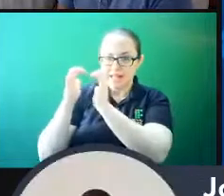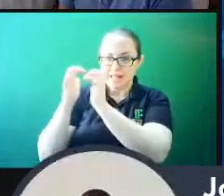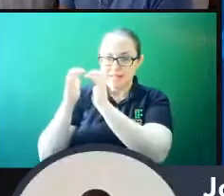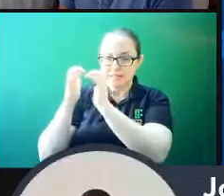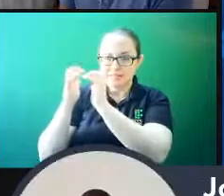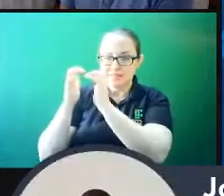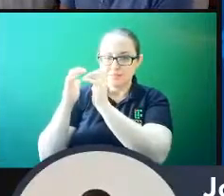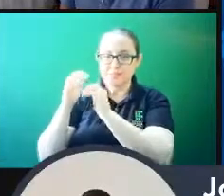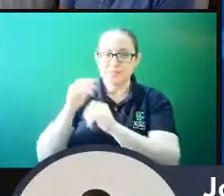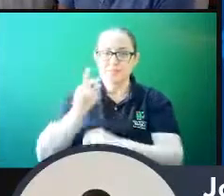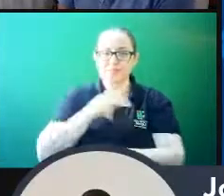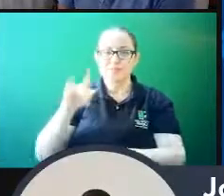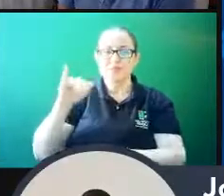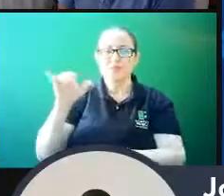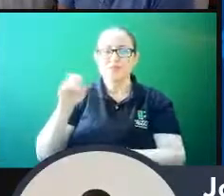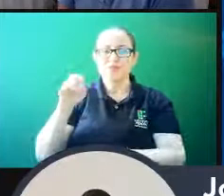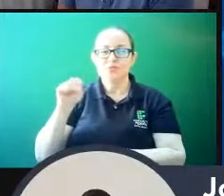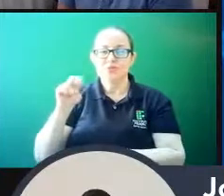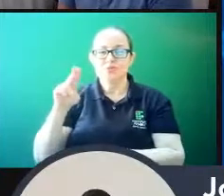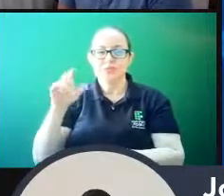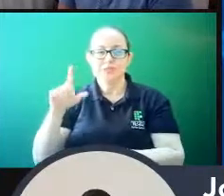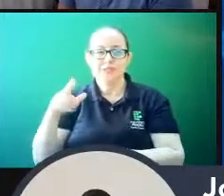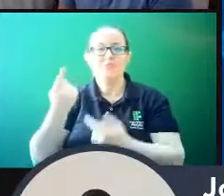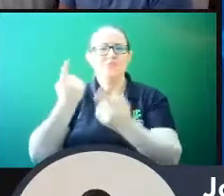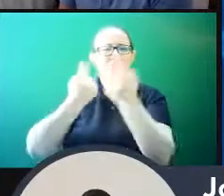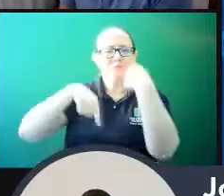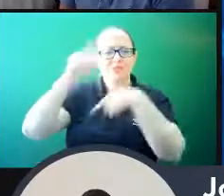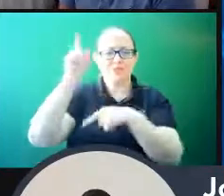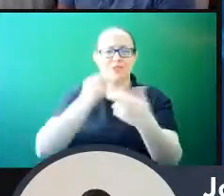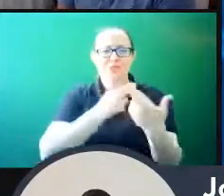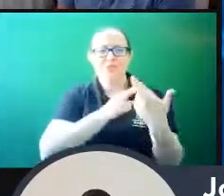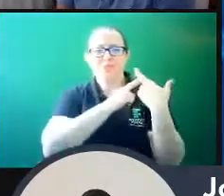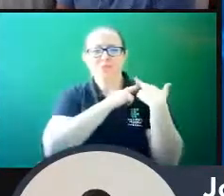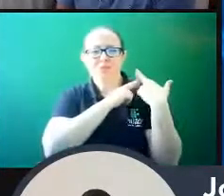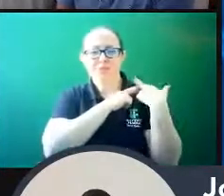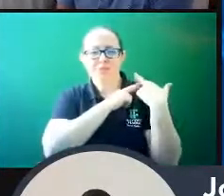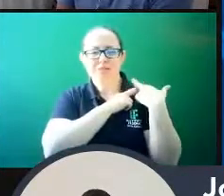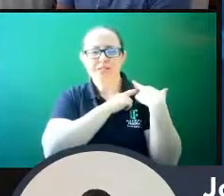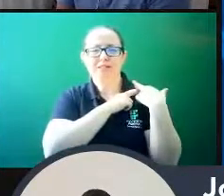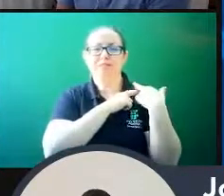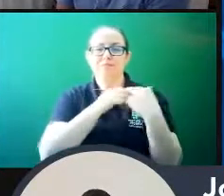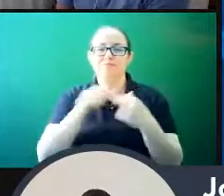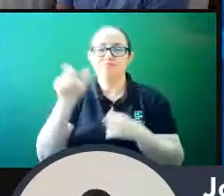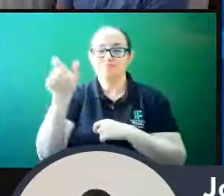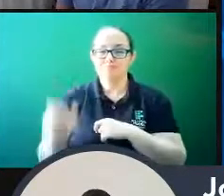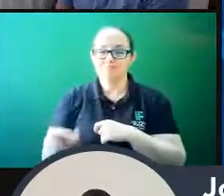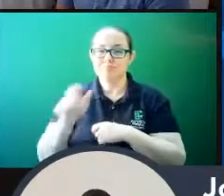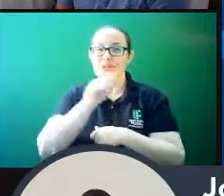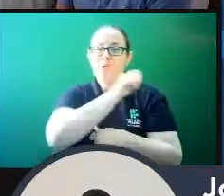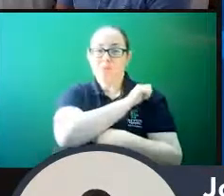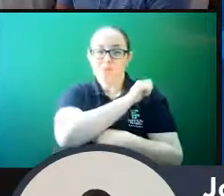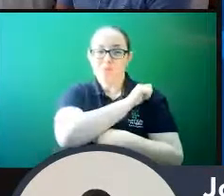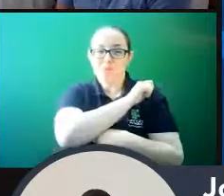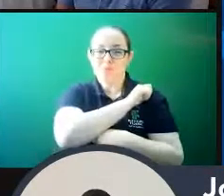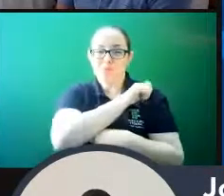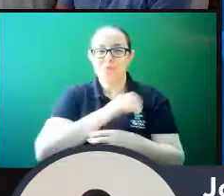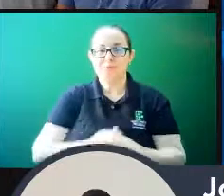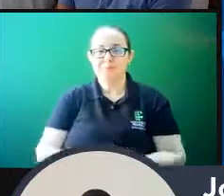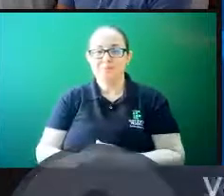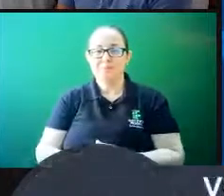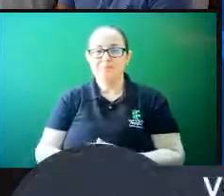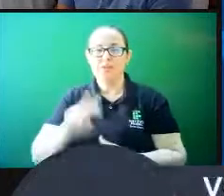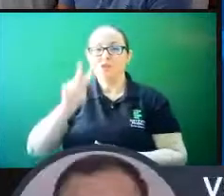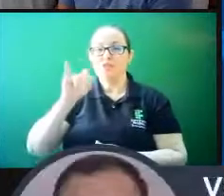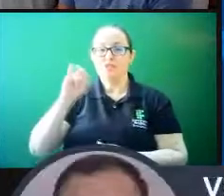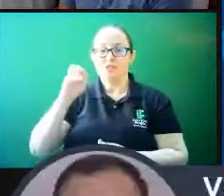o professor Josué colocou superação, responsabilidade com o aluno. O Vitor teve que estudar